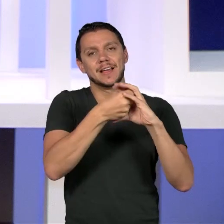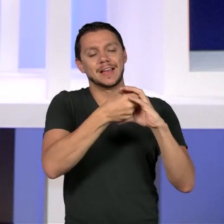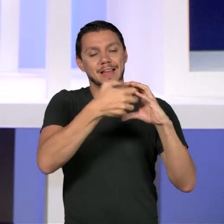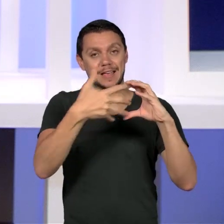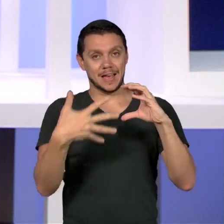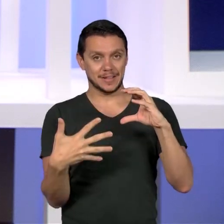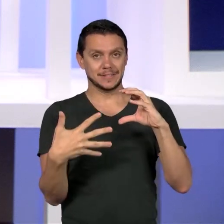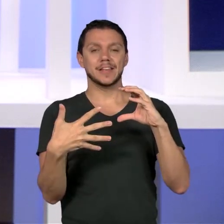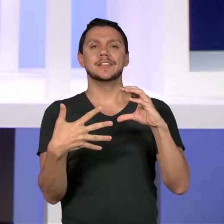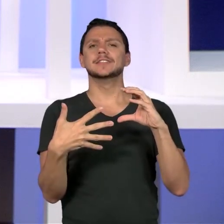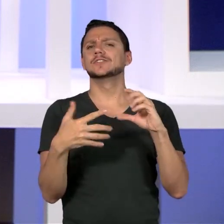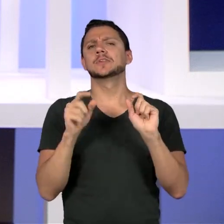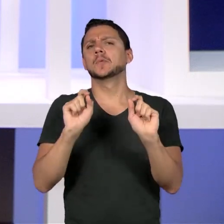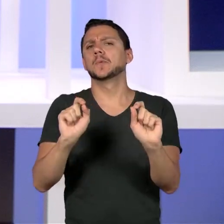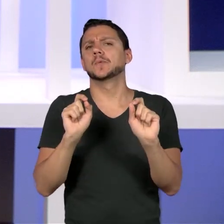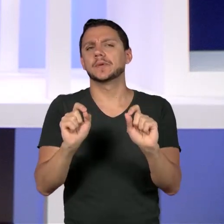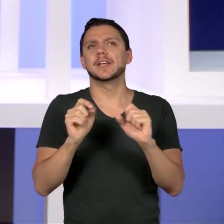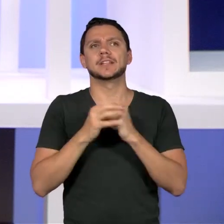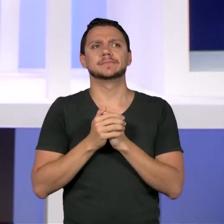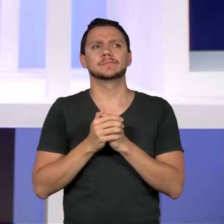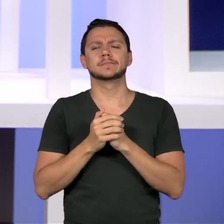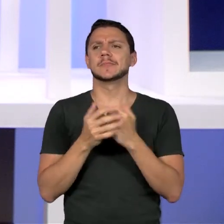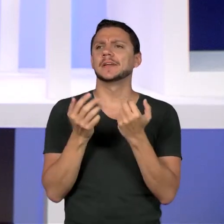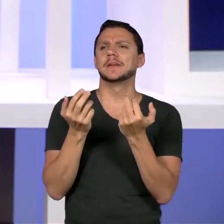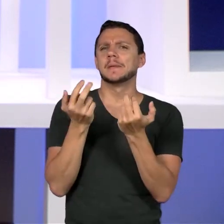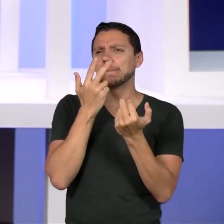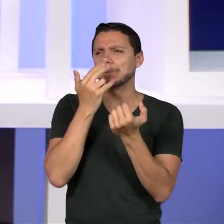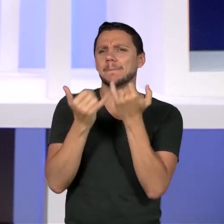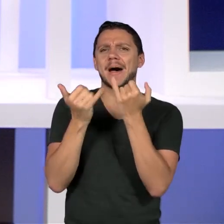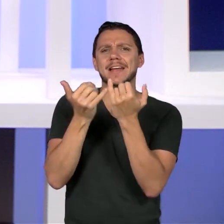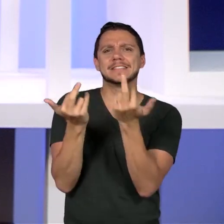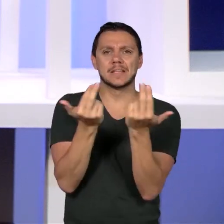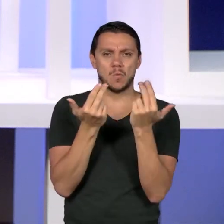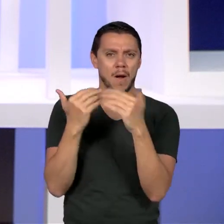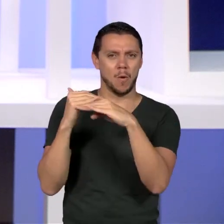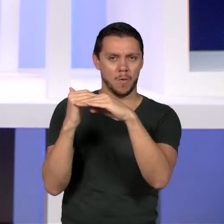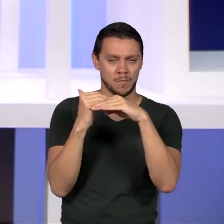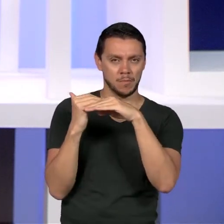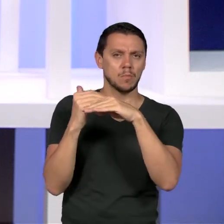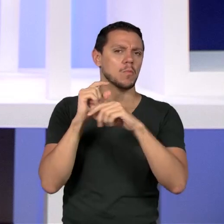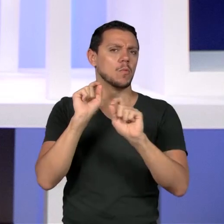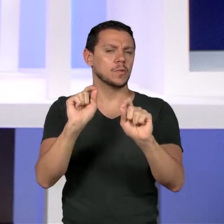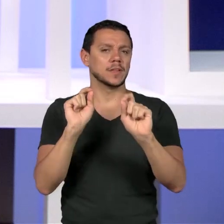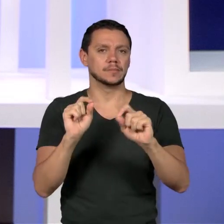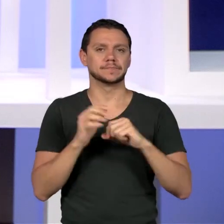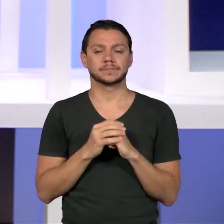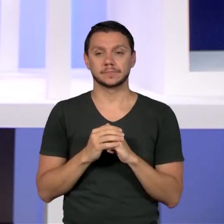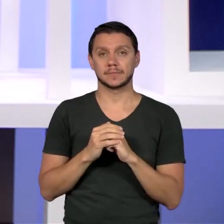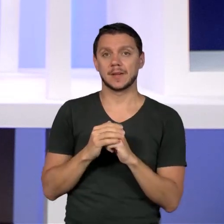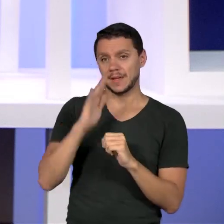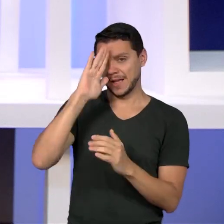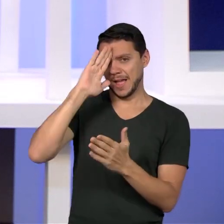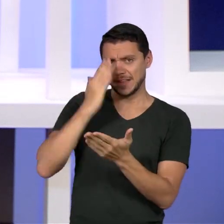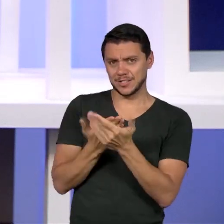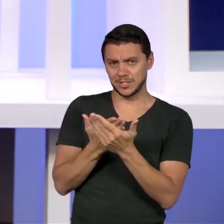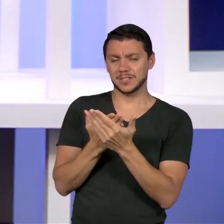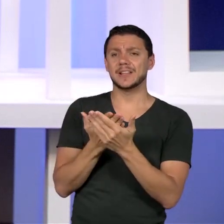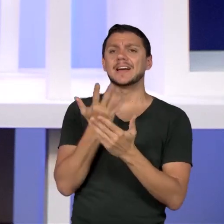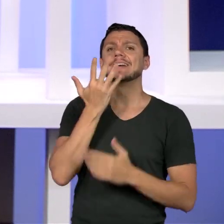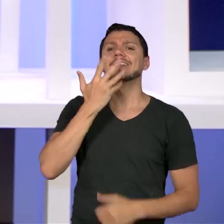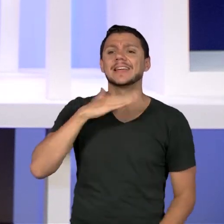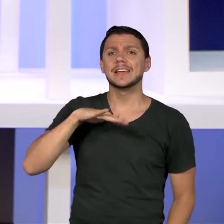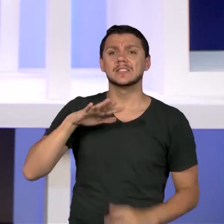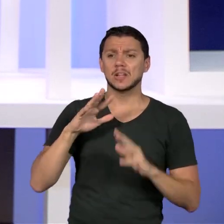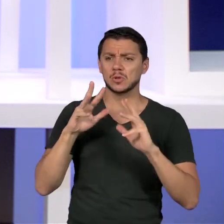muito comuns. Então, acreditam que toda criança pode aprender. Então,